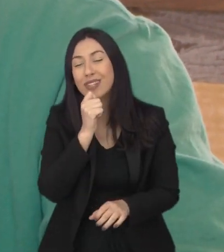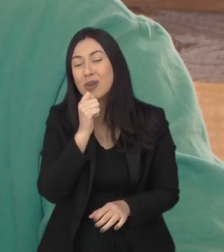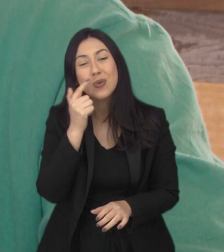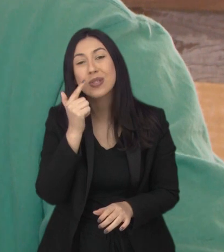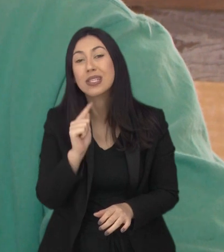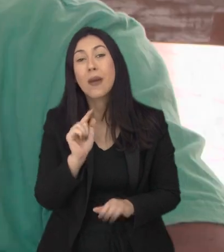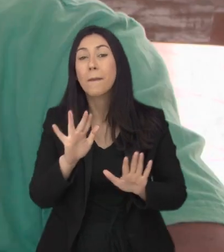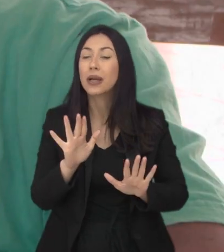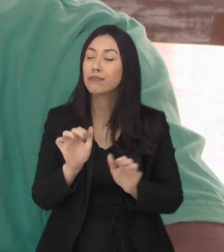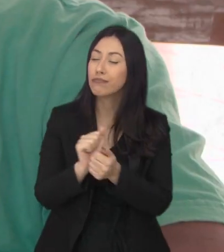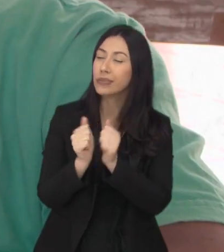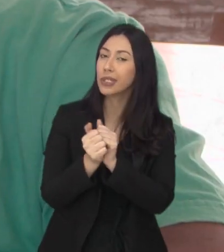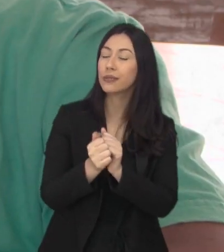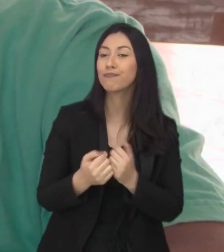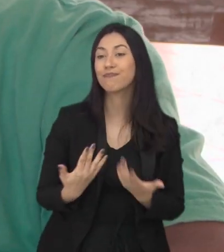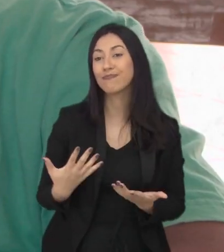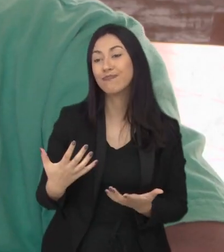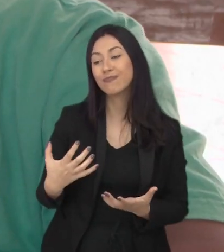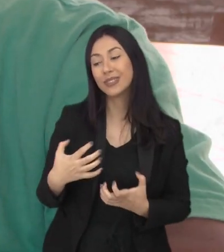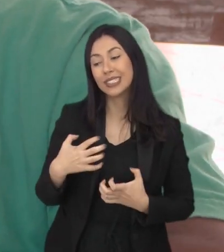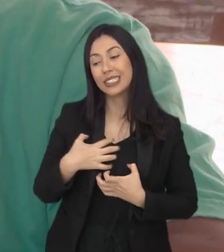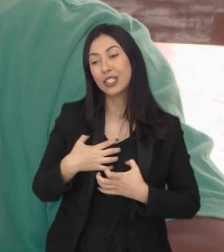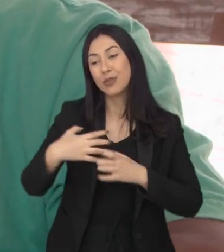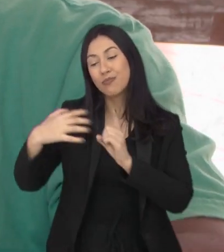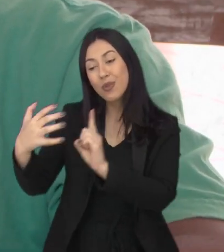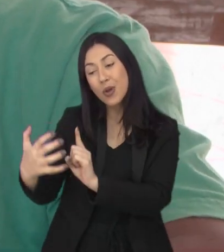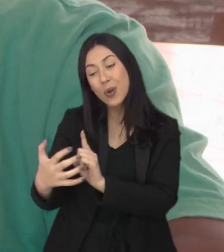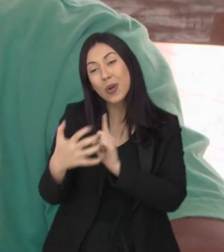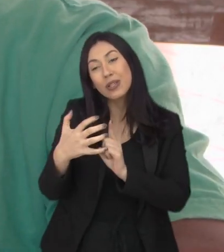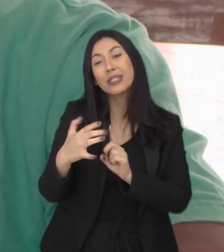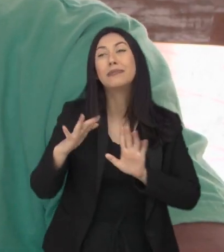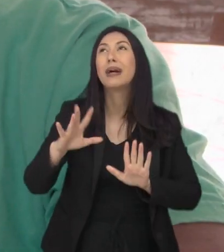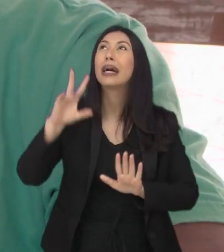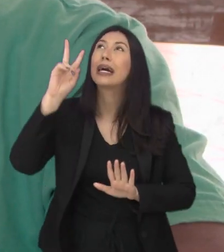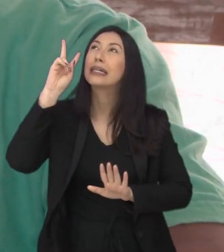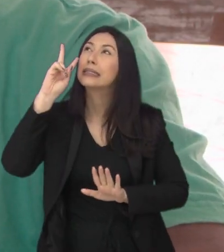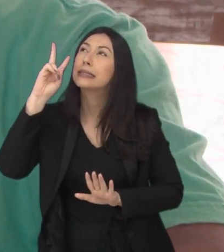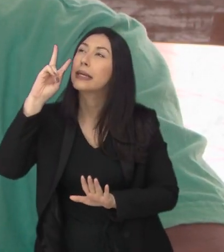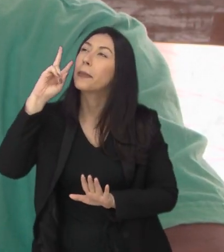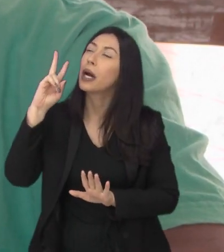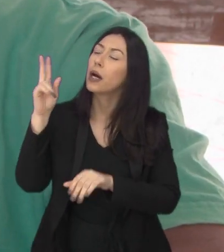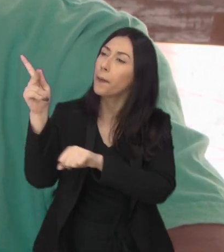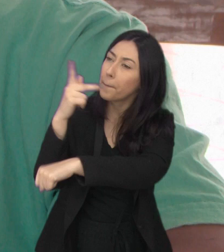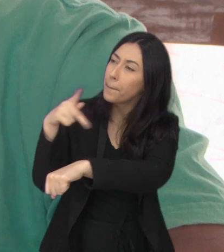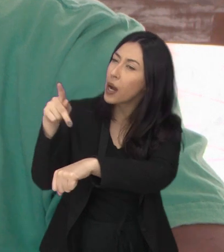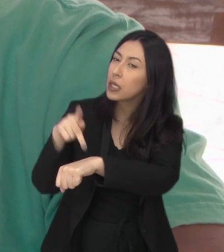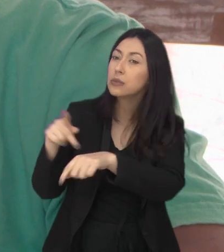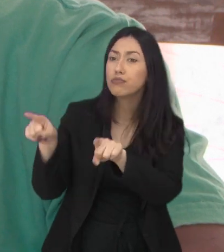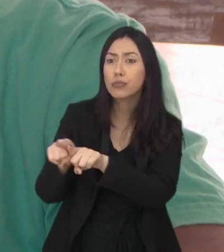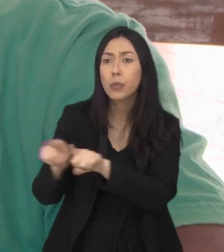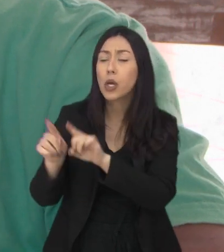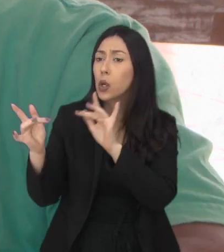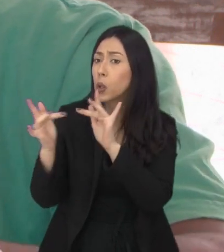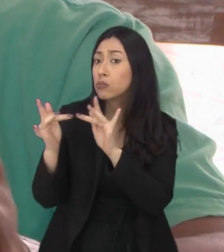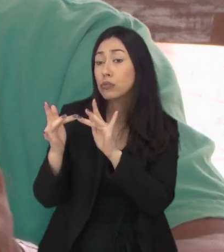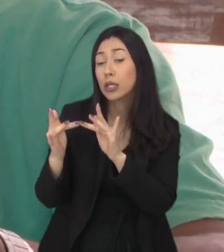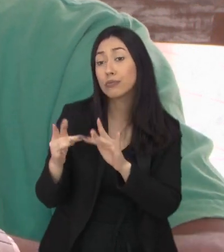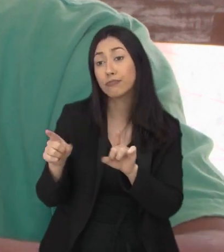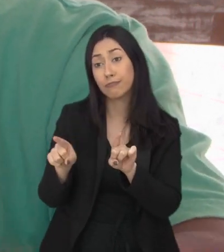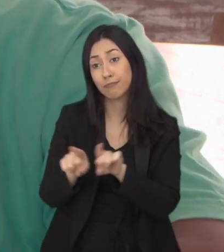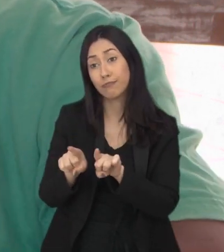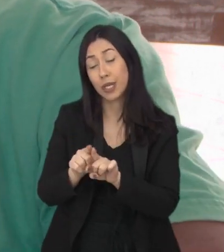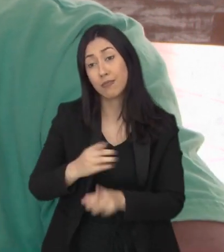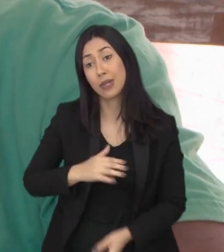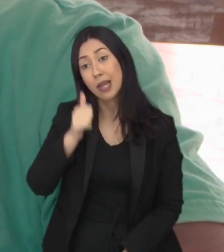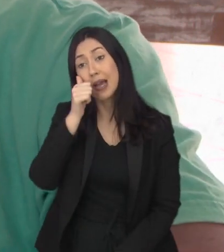estão se adaptando. Se sentiram bem acolhidos. Mas, sempre ficava aquela lembrança do país. A gente não perde o contato. Há cinco minutos